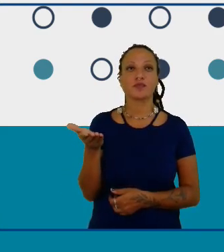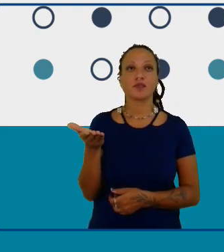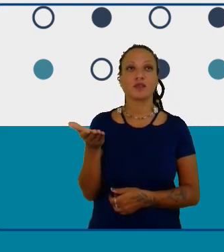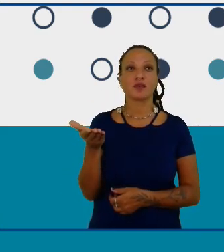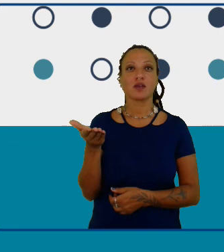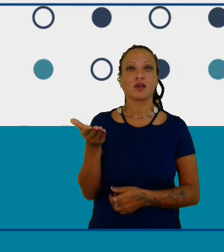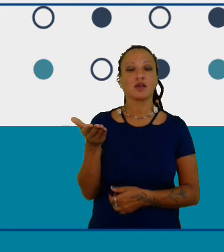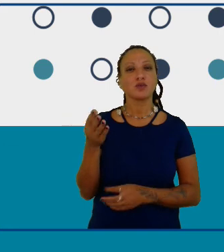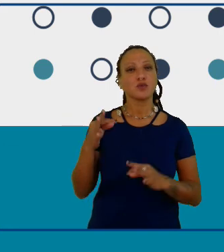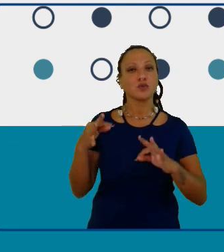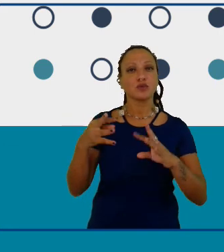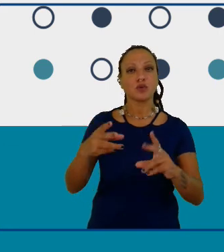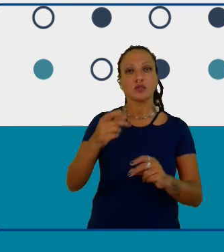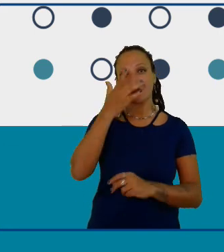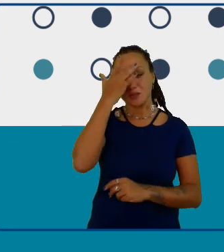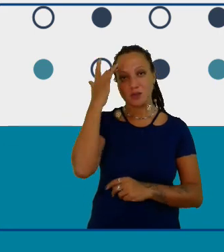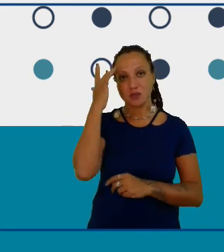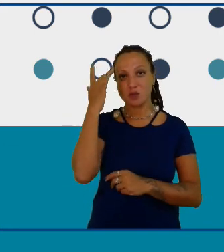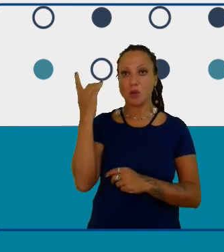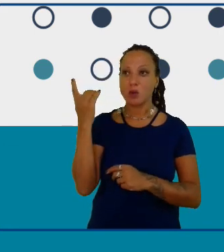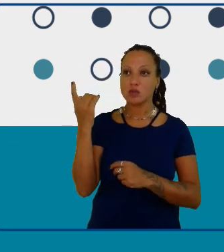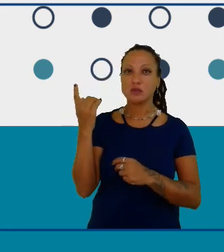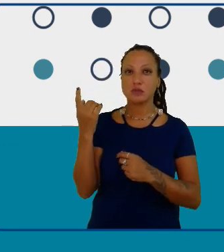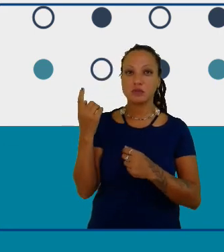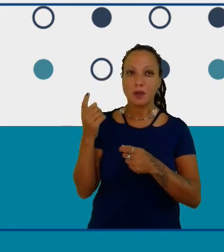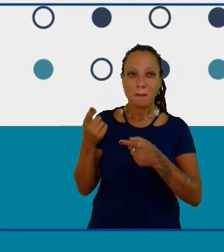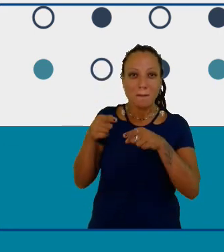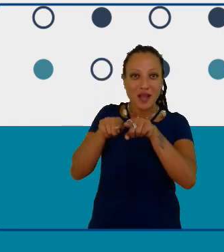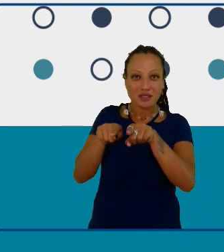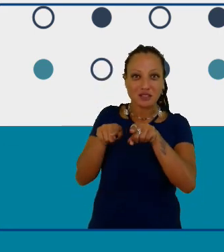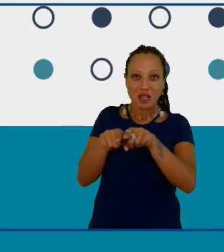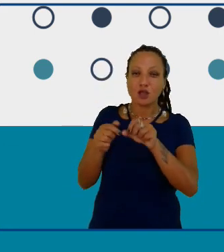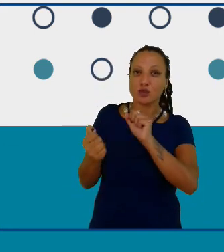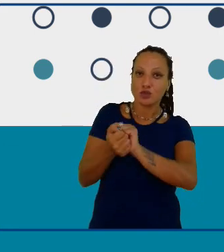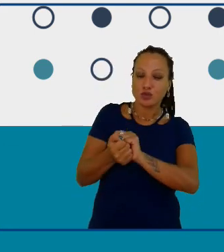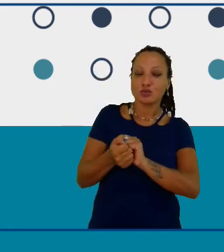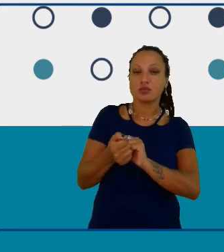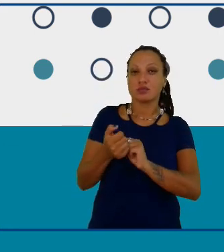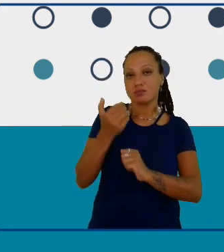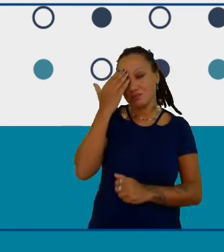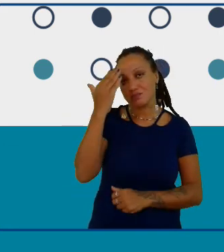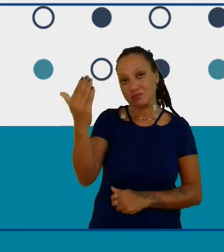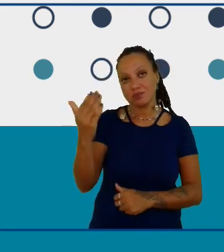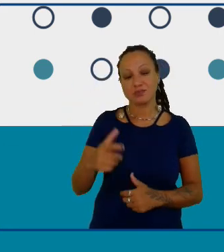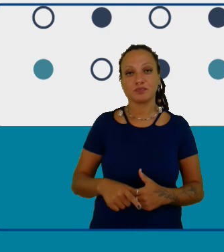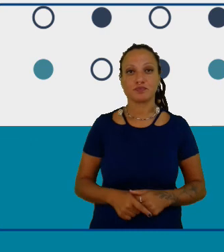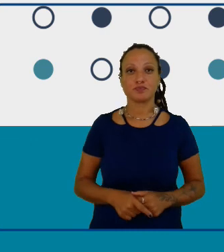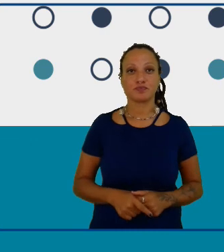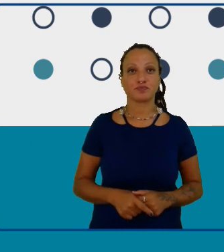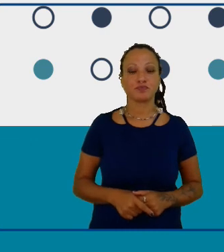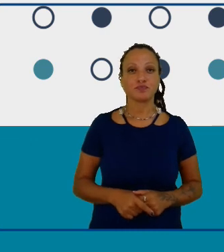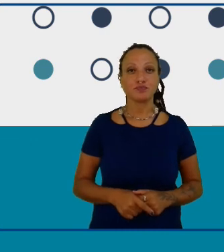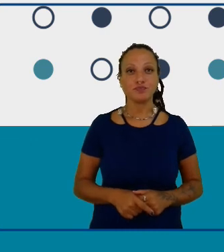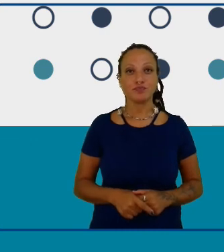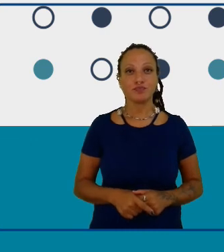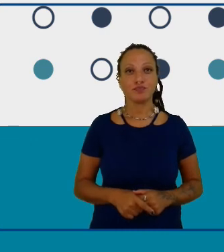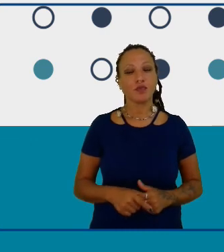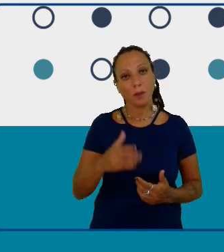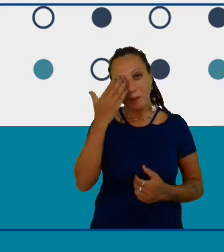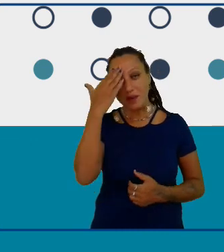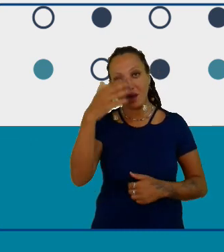todos os parceiros que estão hoje aqui com a gente e dizer muito obrigada pela mediação